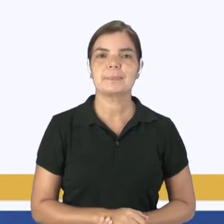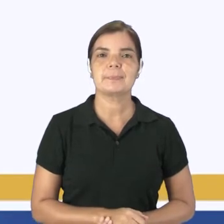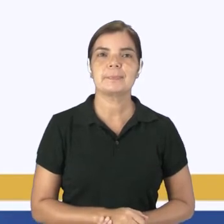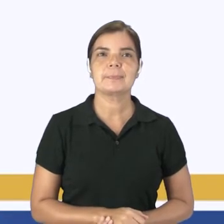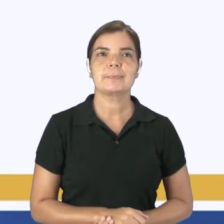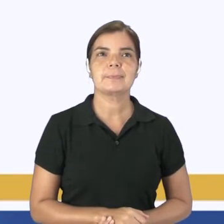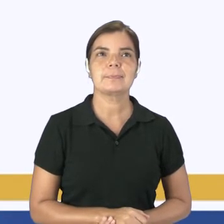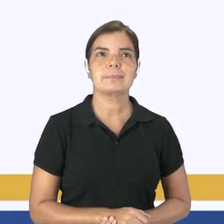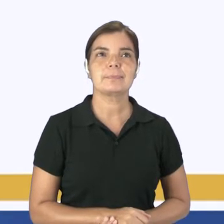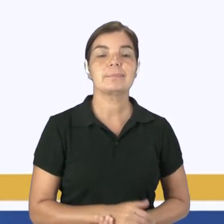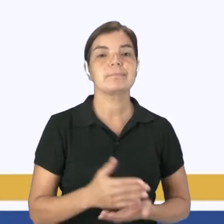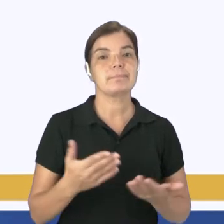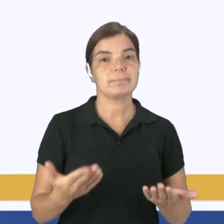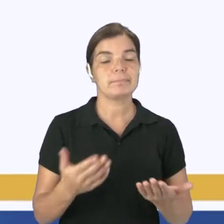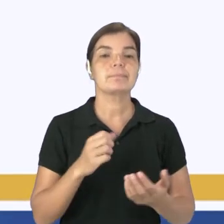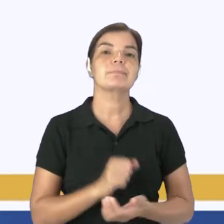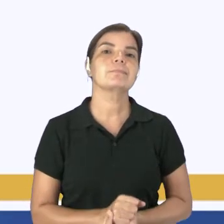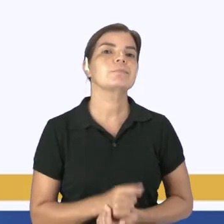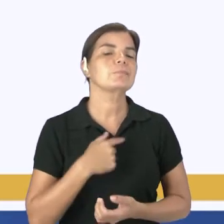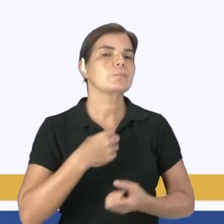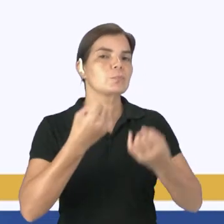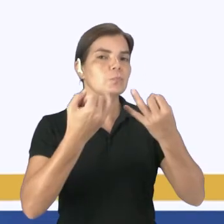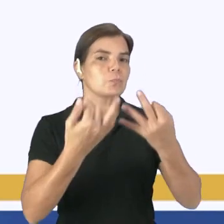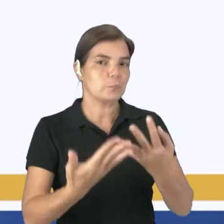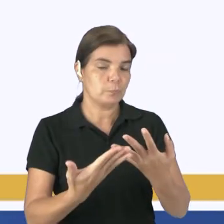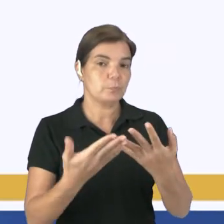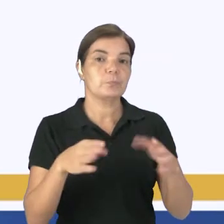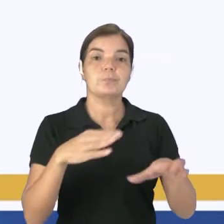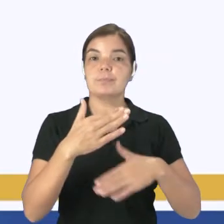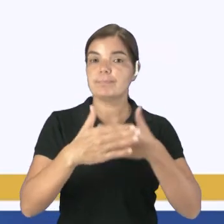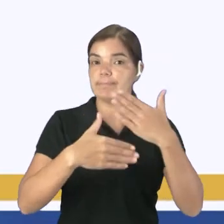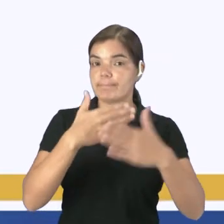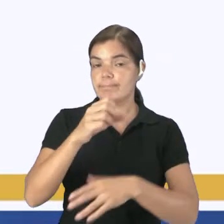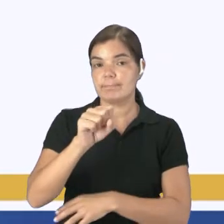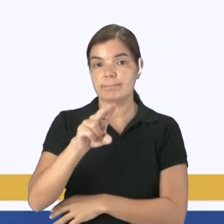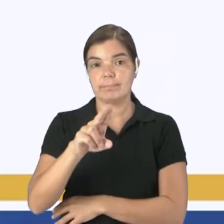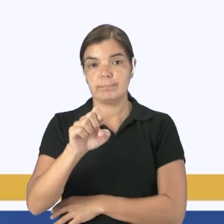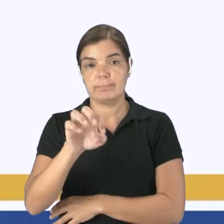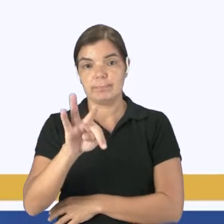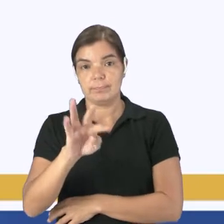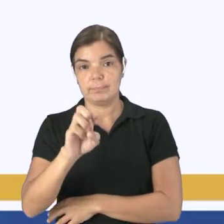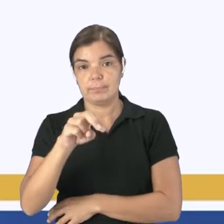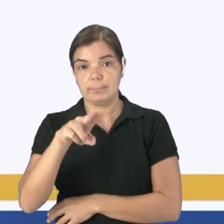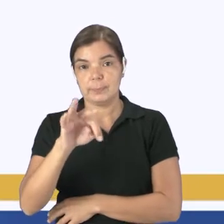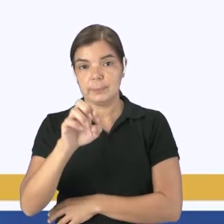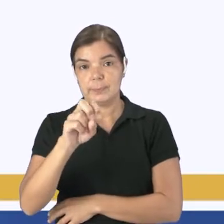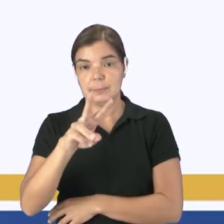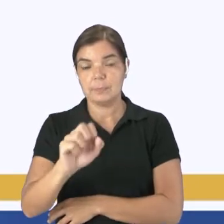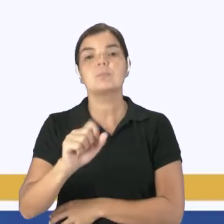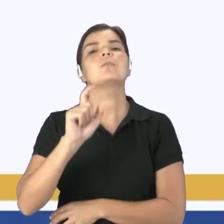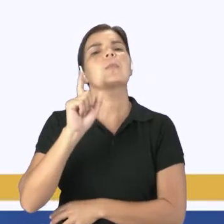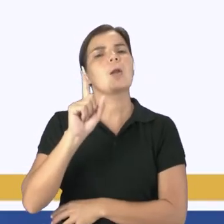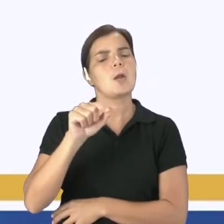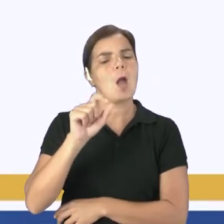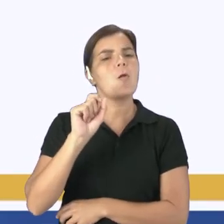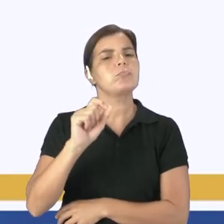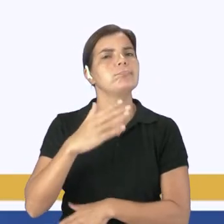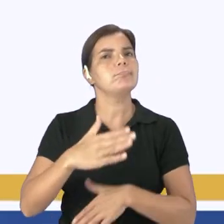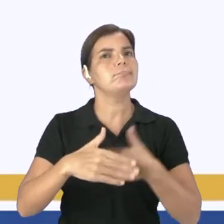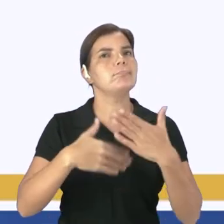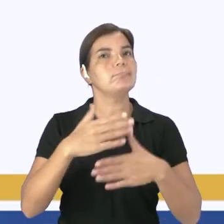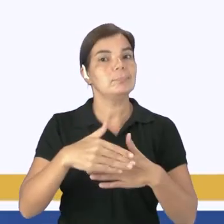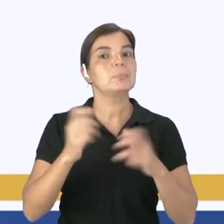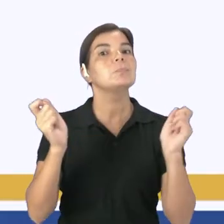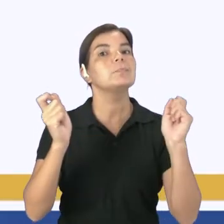Nesse caso, quando eu falo do desenvolvimento sustentável, eu estou falando de um desenvolvimento que ele seja capaz